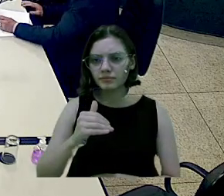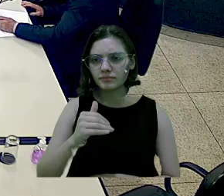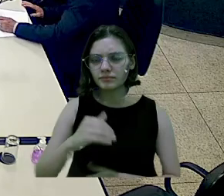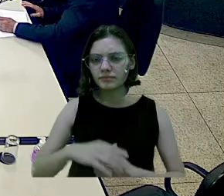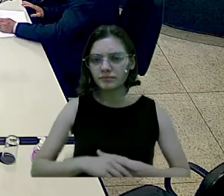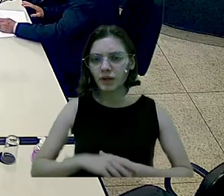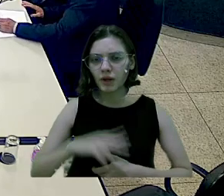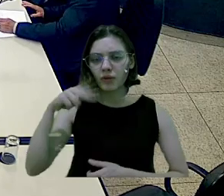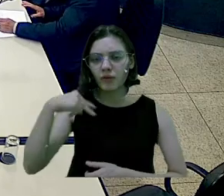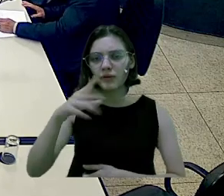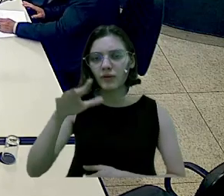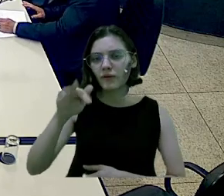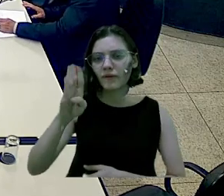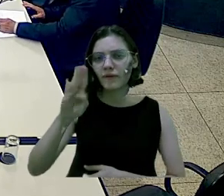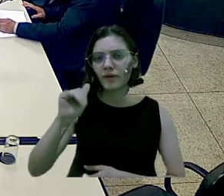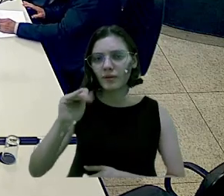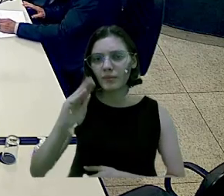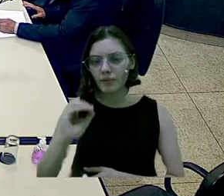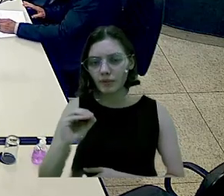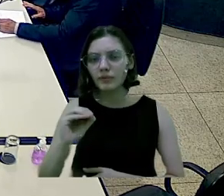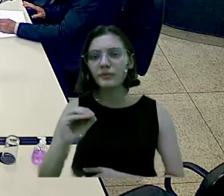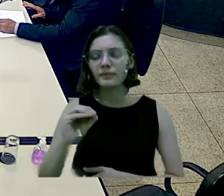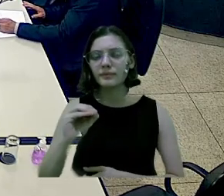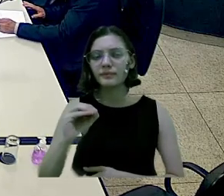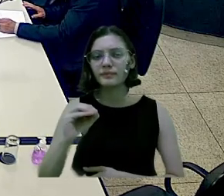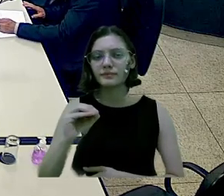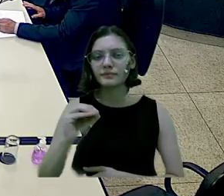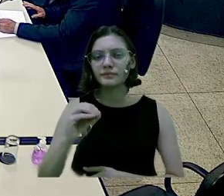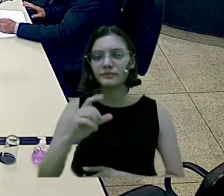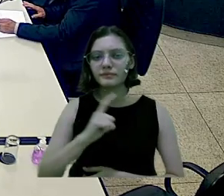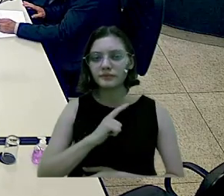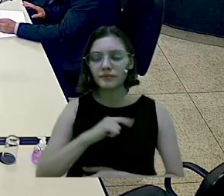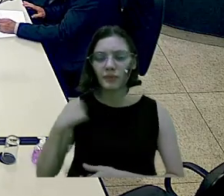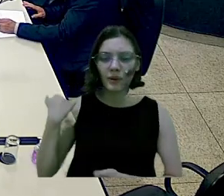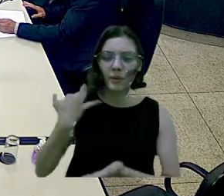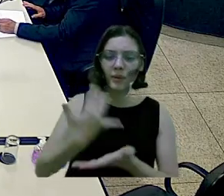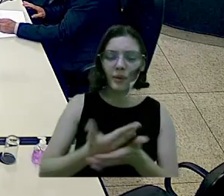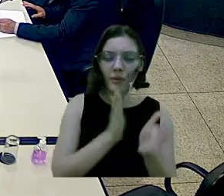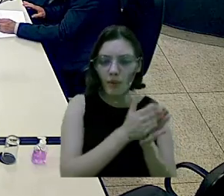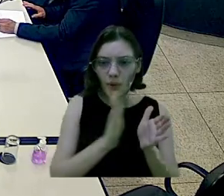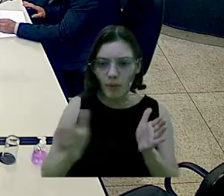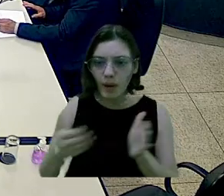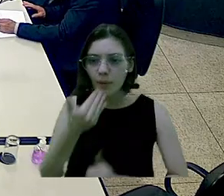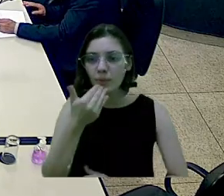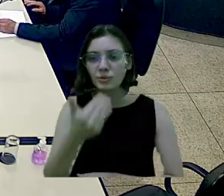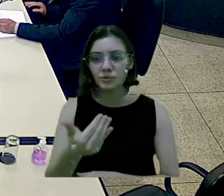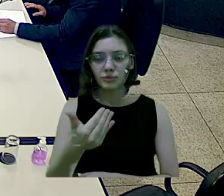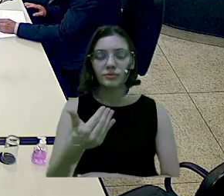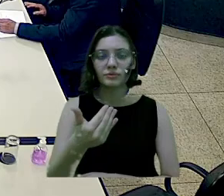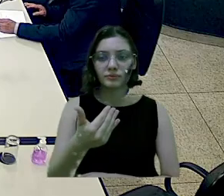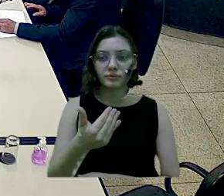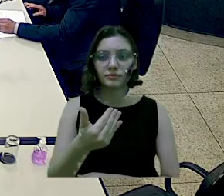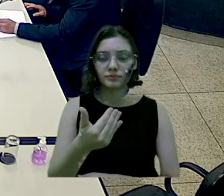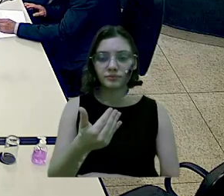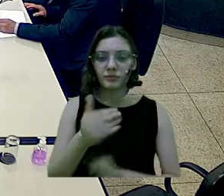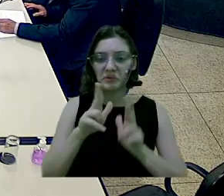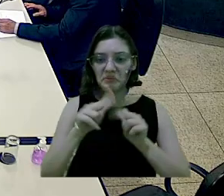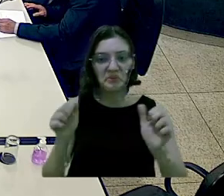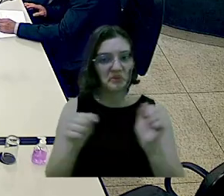essa, você tem o governador Fábio, sabe disso, que era uma, desde o primeiro mandato do Juca, acho que estava essa,